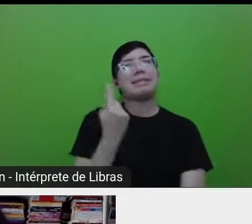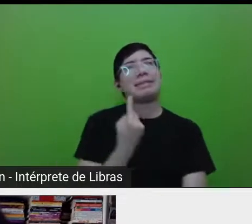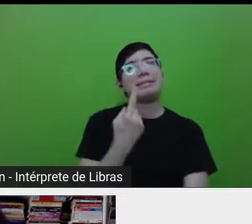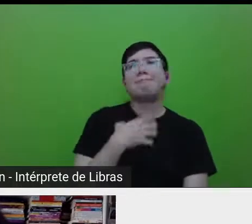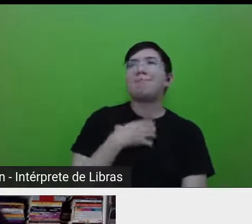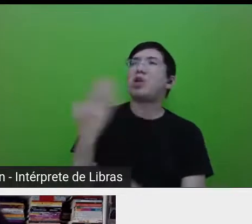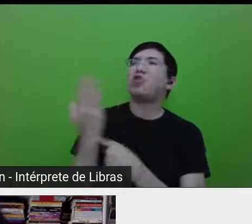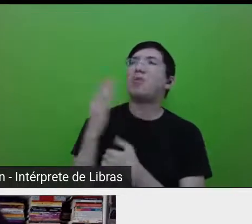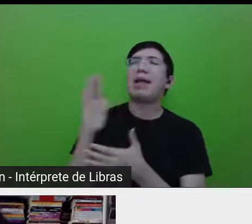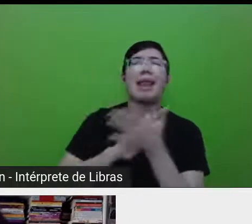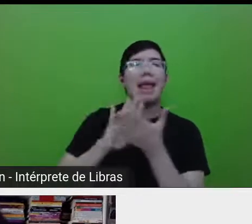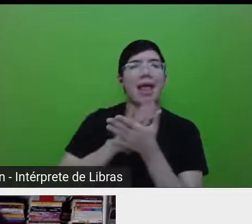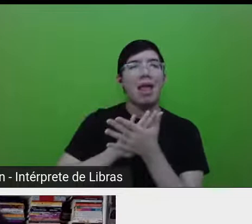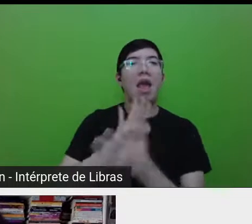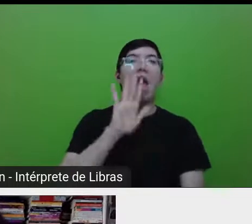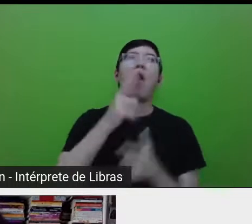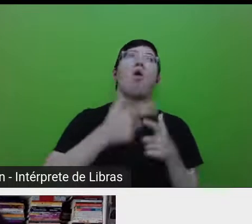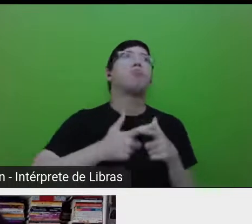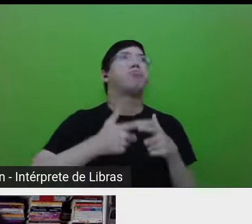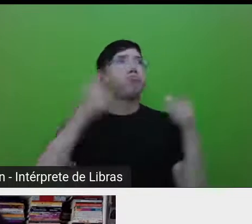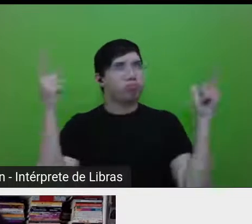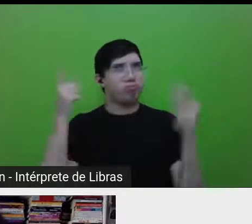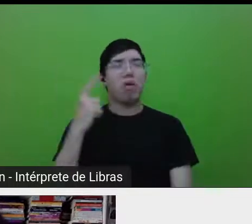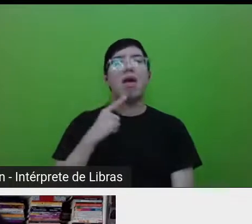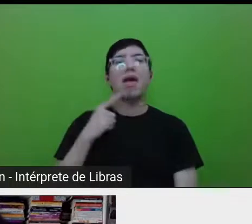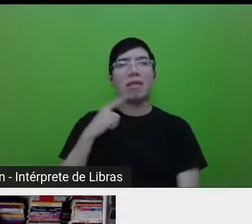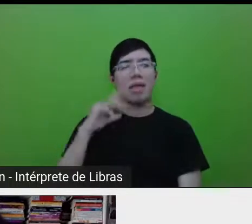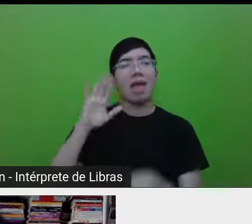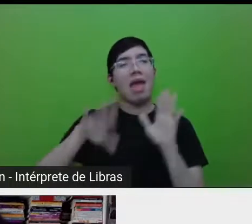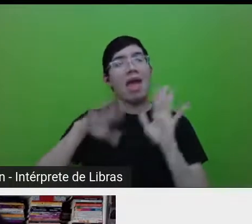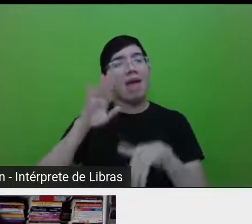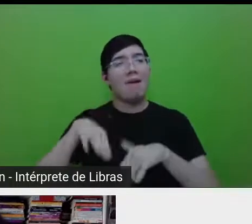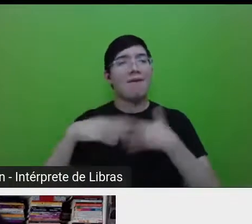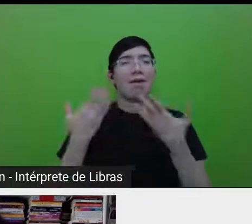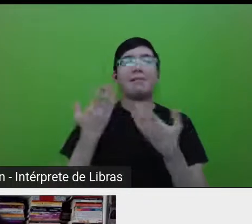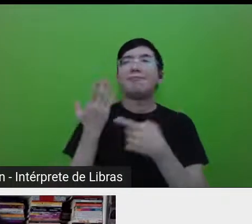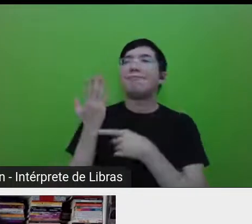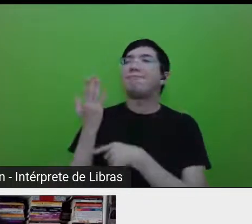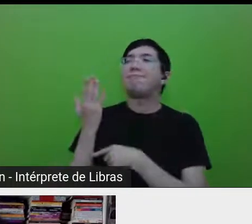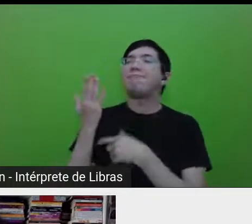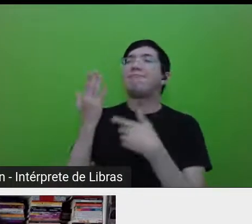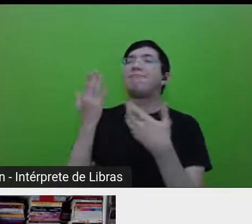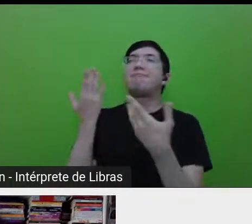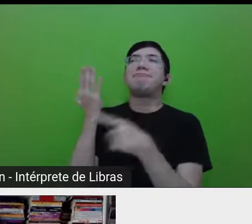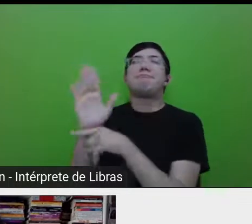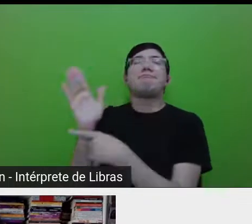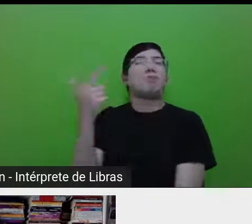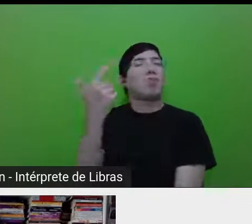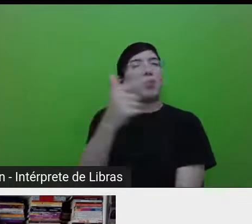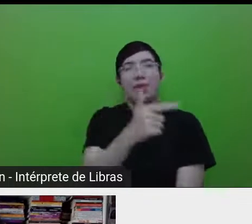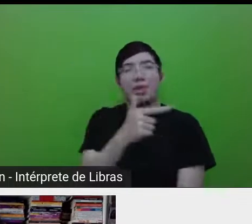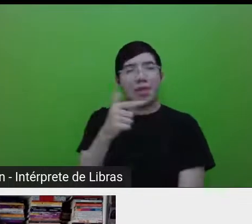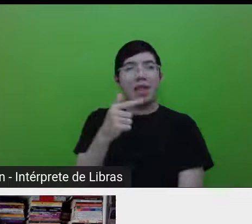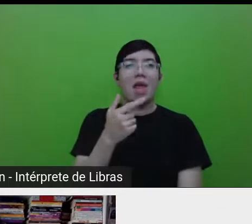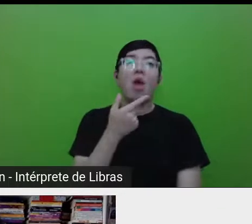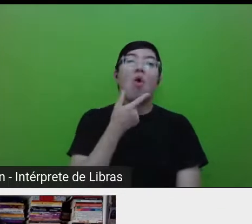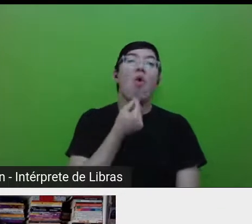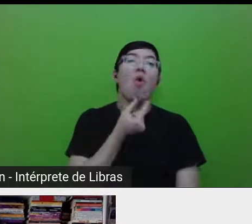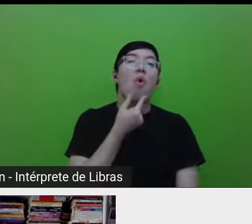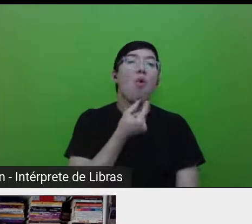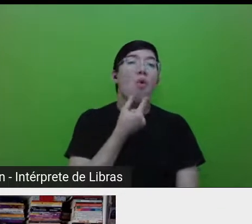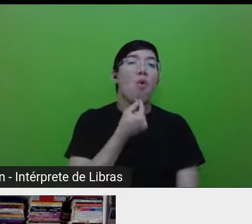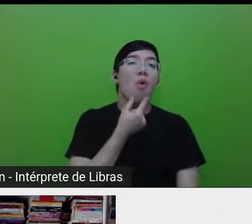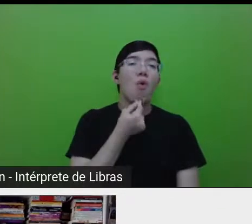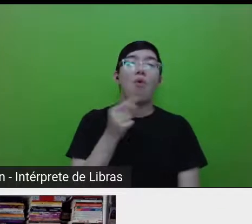É, e ela é meio invisível, né? Porque existe sempre uma figura masculina por ali e que disfarça, né? Essa